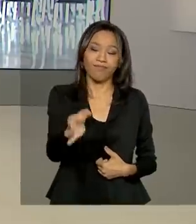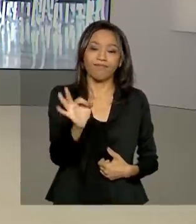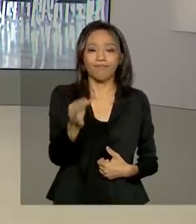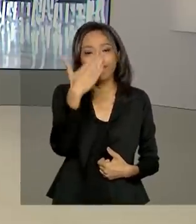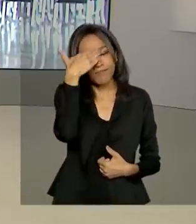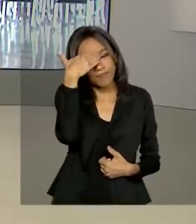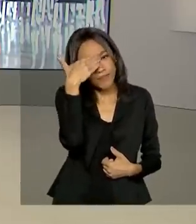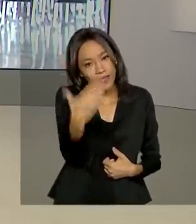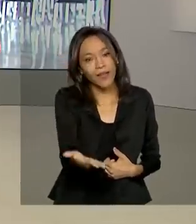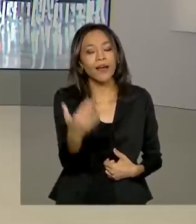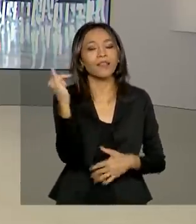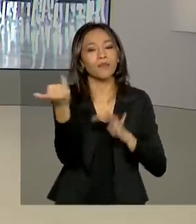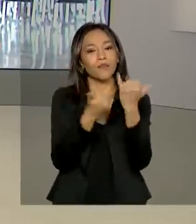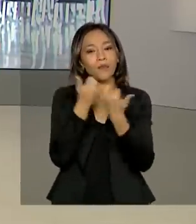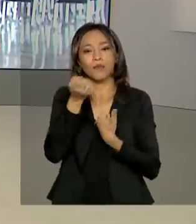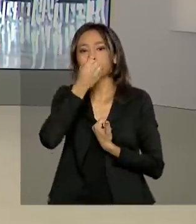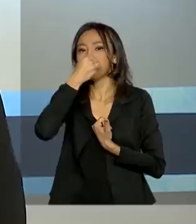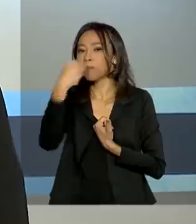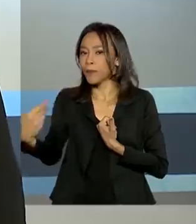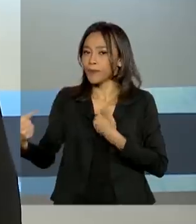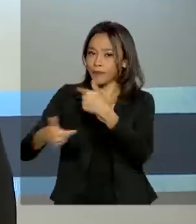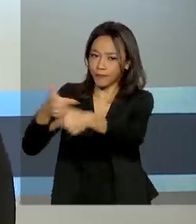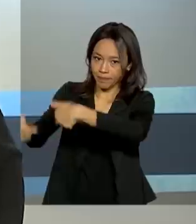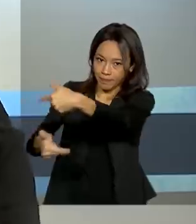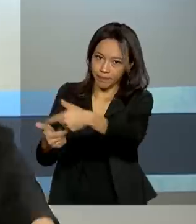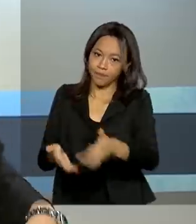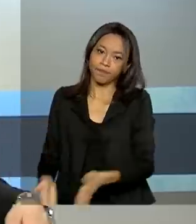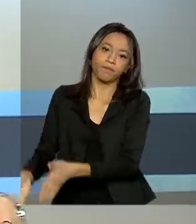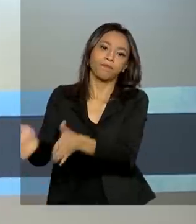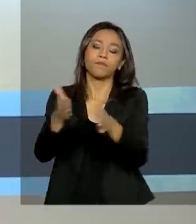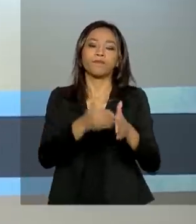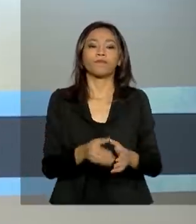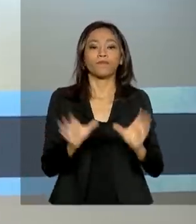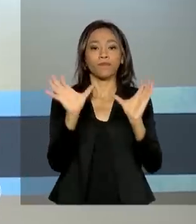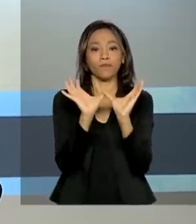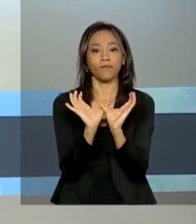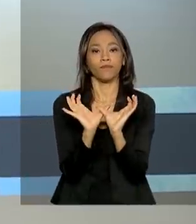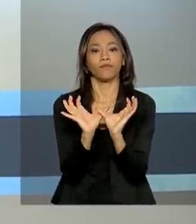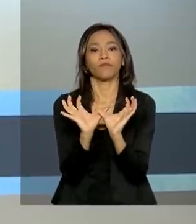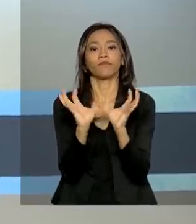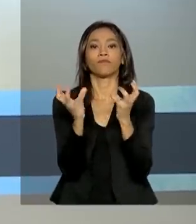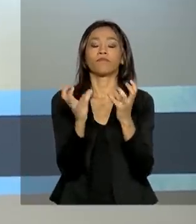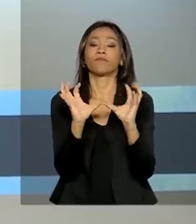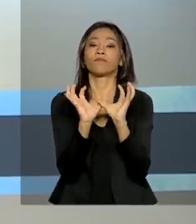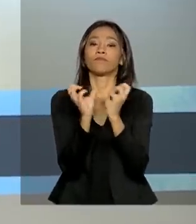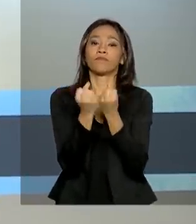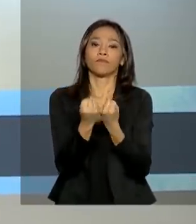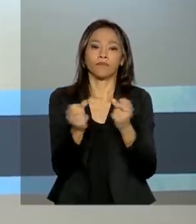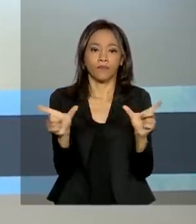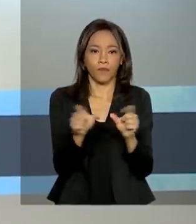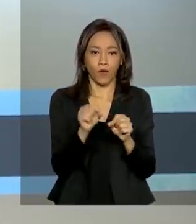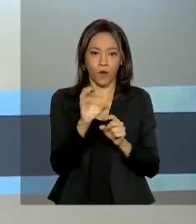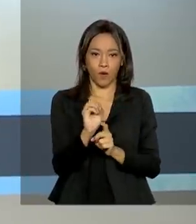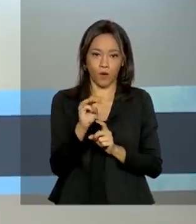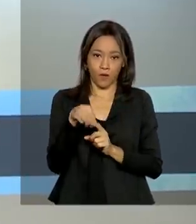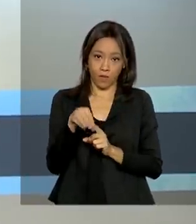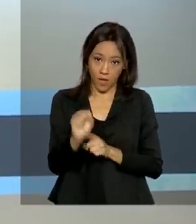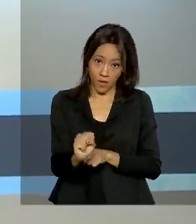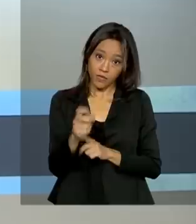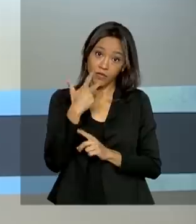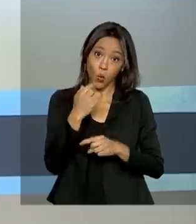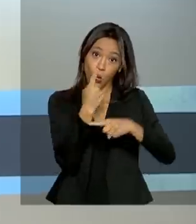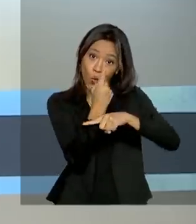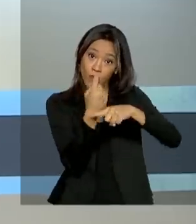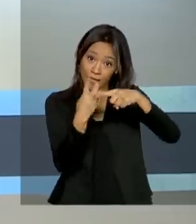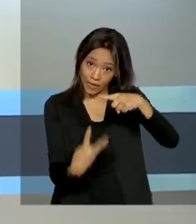Obrigada pelas suas informações. Bom trabalho para você. A Organização Mundial da Saúde estima que entre um terço e metade da